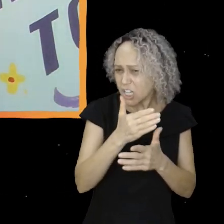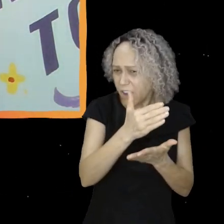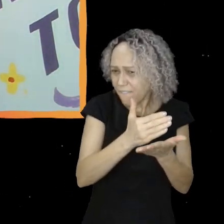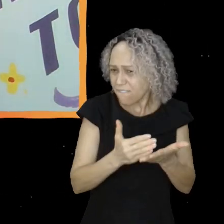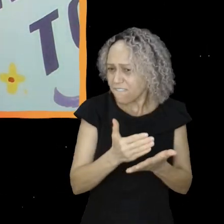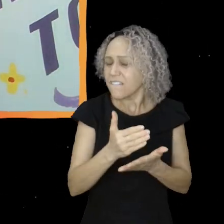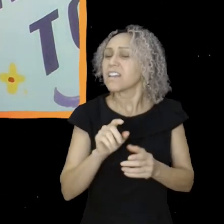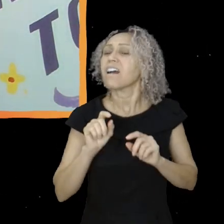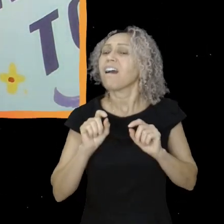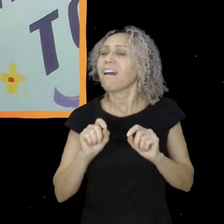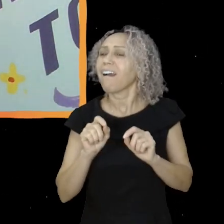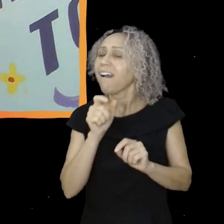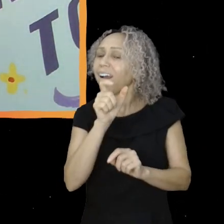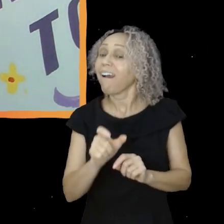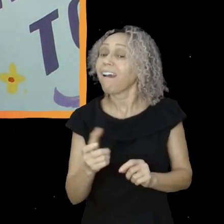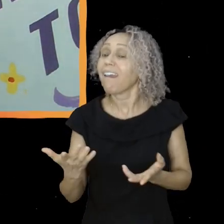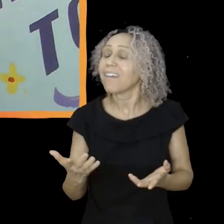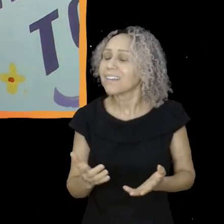Hum... Nossa!